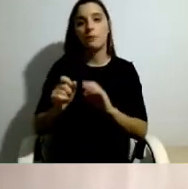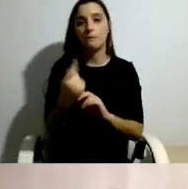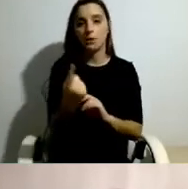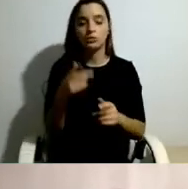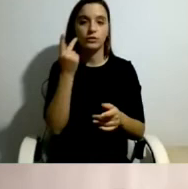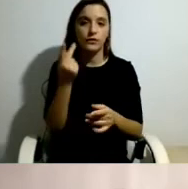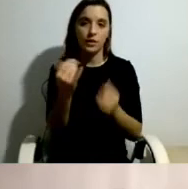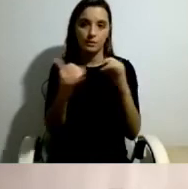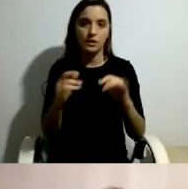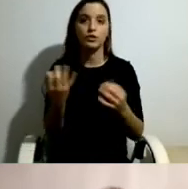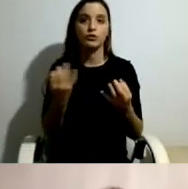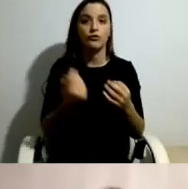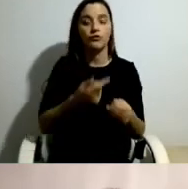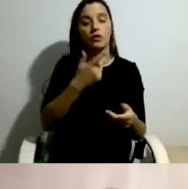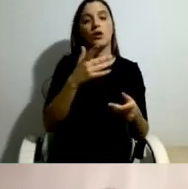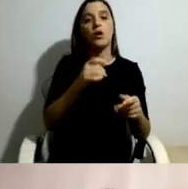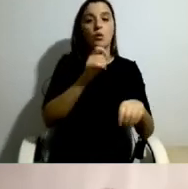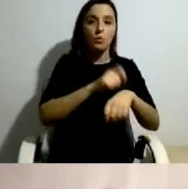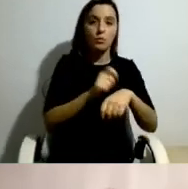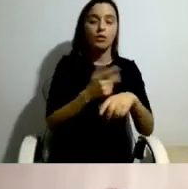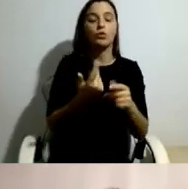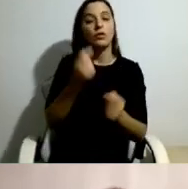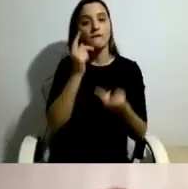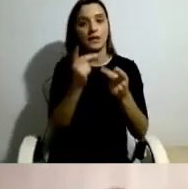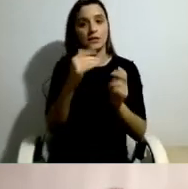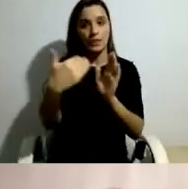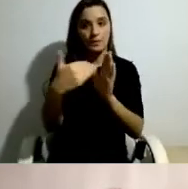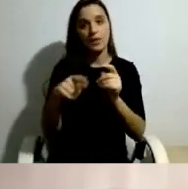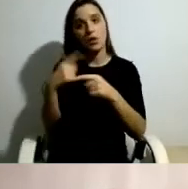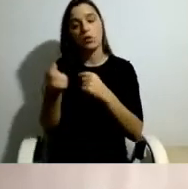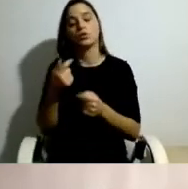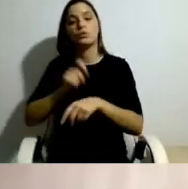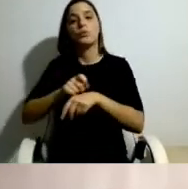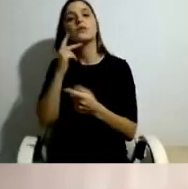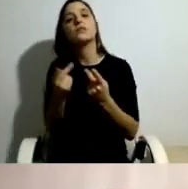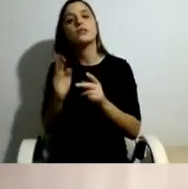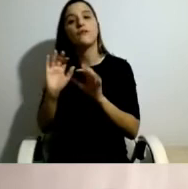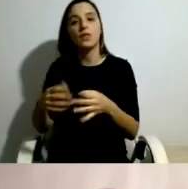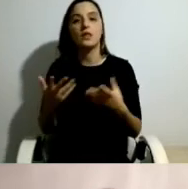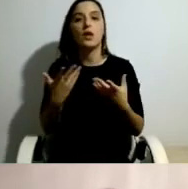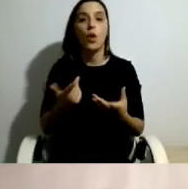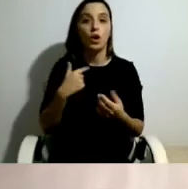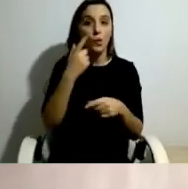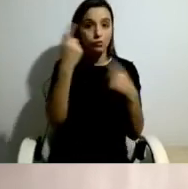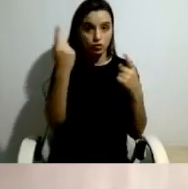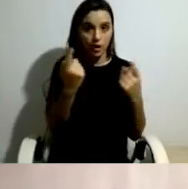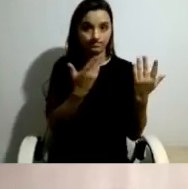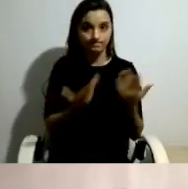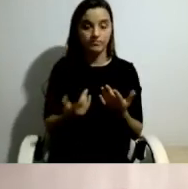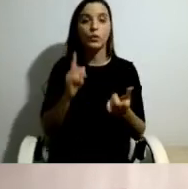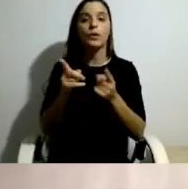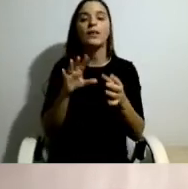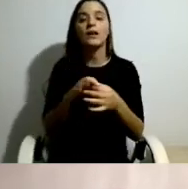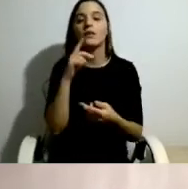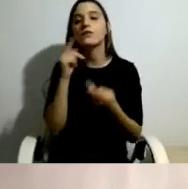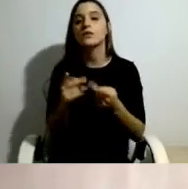avaliação intermédio e no momento da avaliação final. Os dados que eu aqui apresento agora têm a ver com a avaliação final que